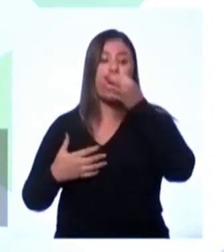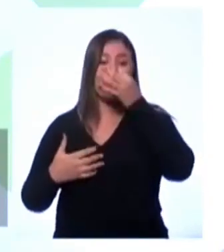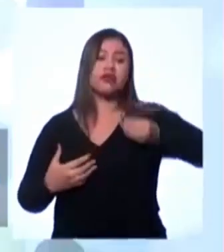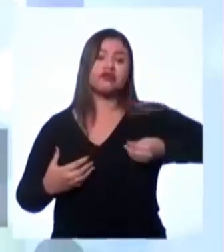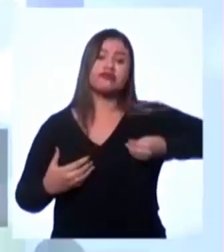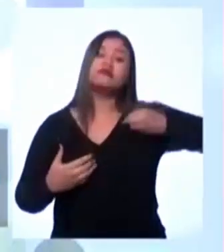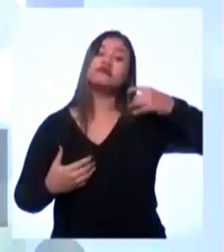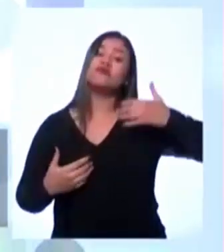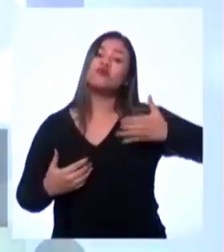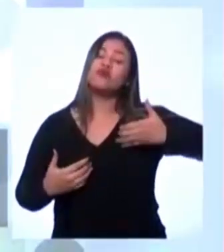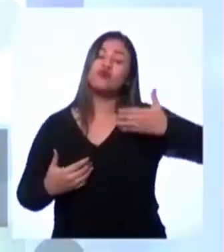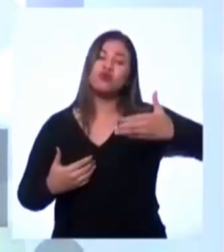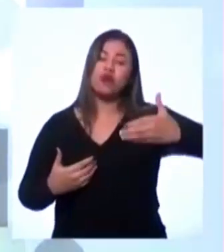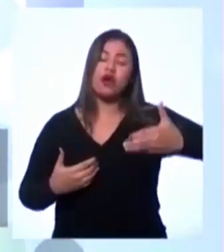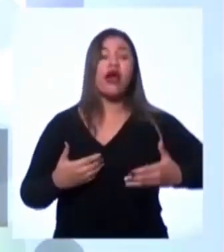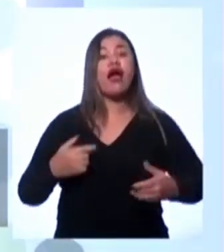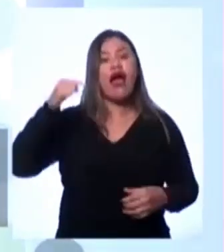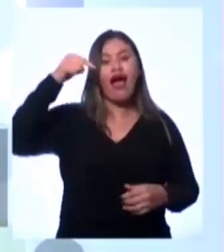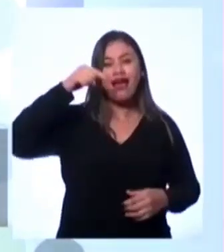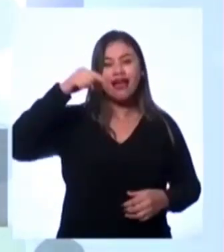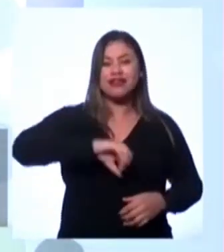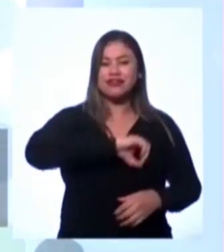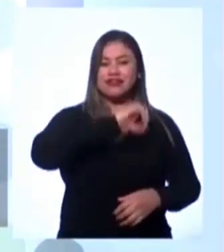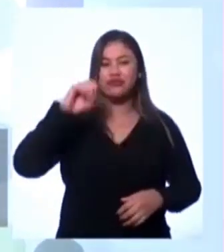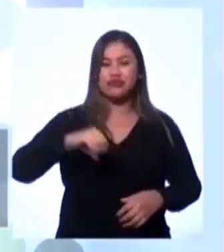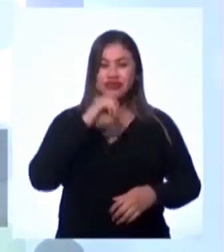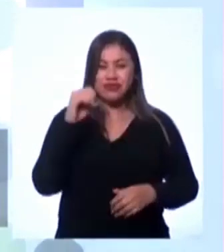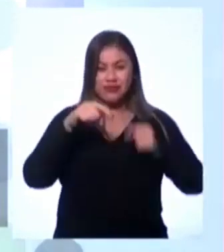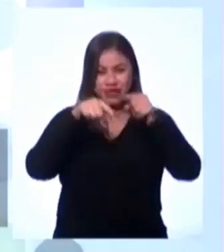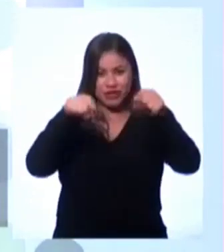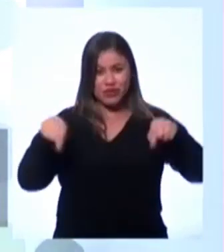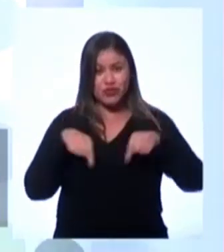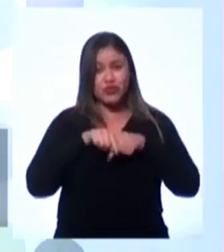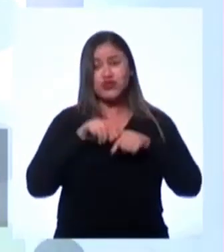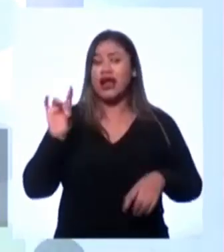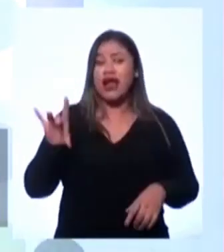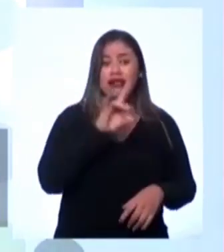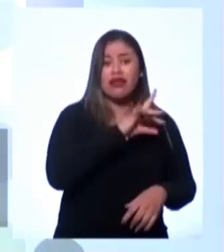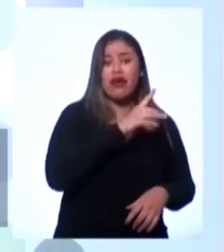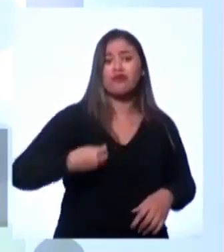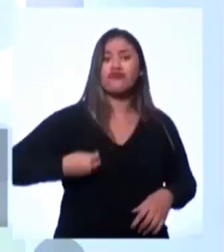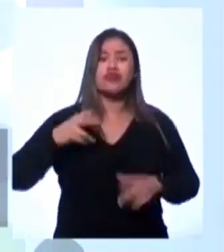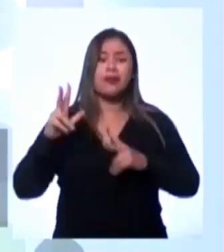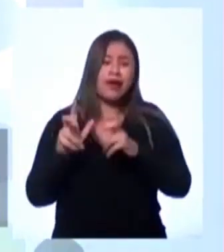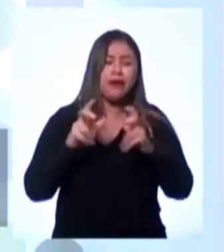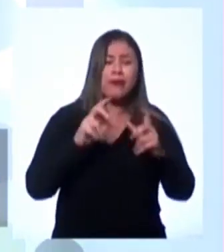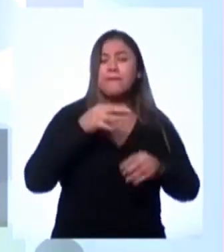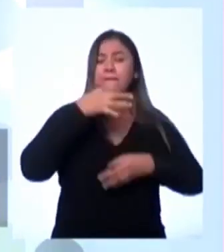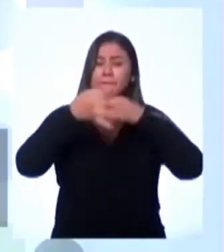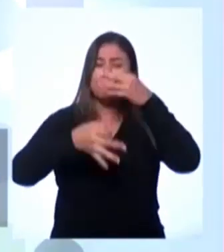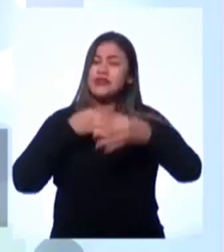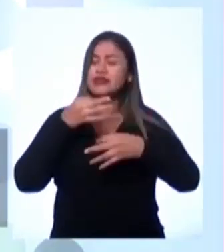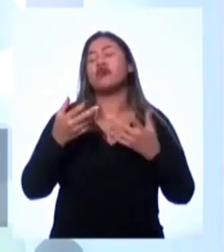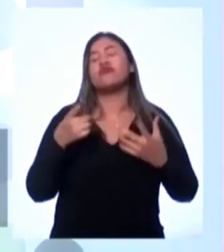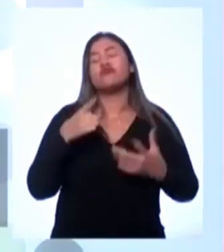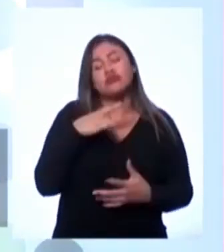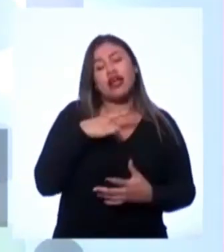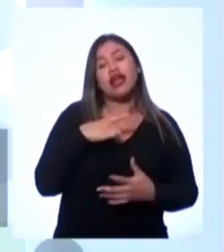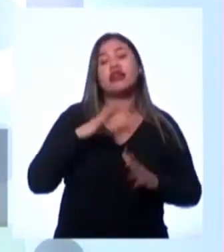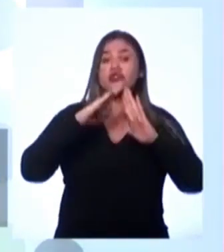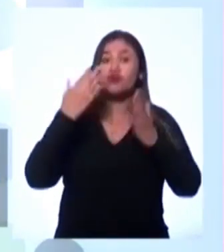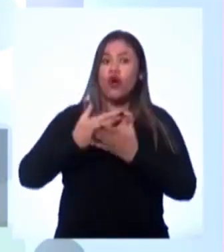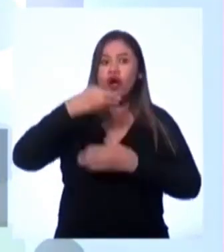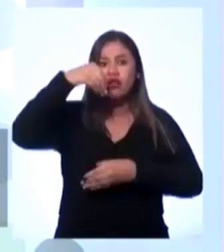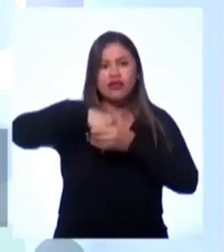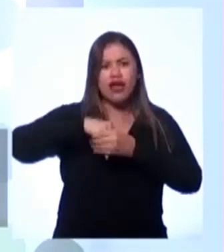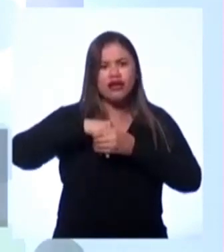nossos colegas aqui do estúdio tem outra, cada um a sua percepção. E na escola não seria diferente. Então,